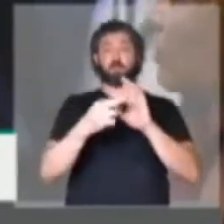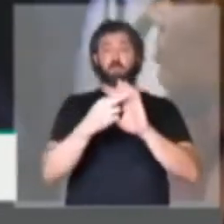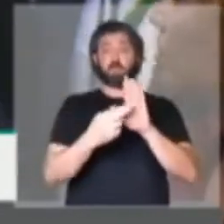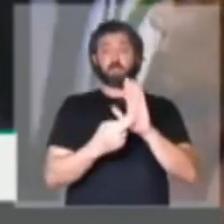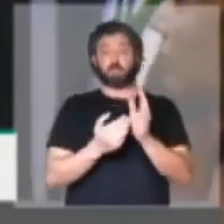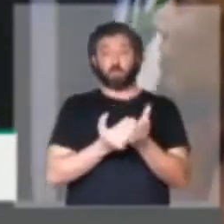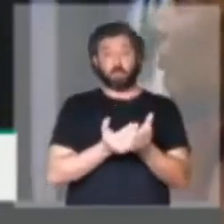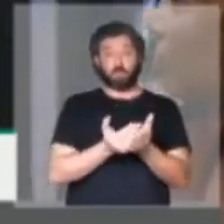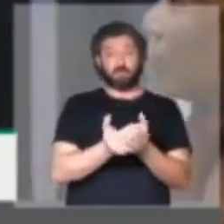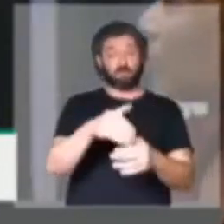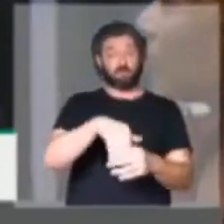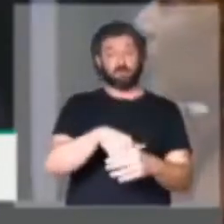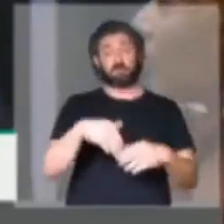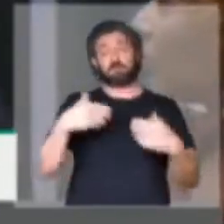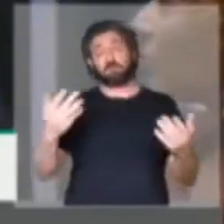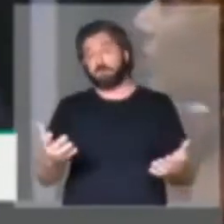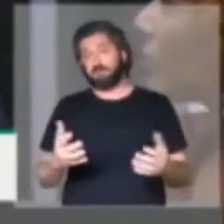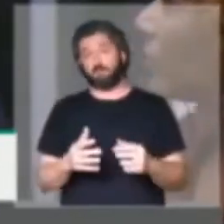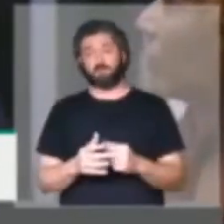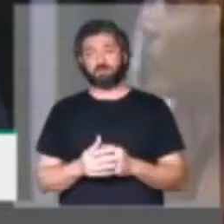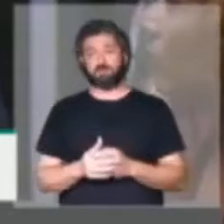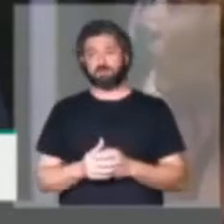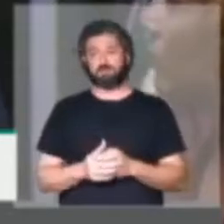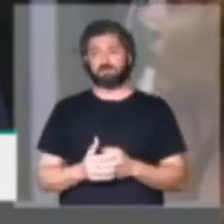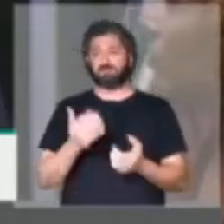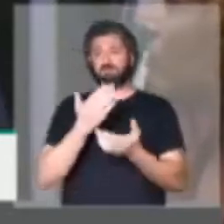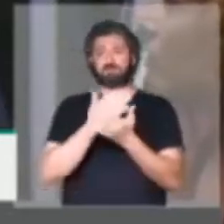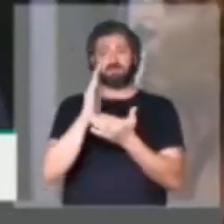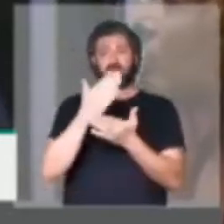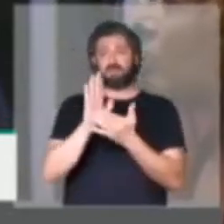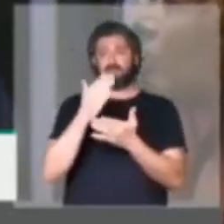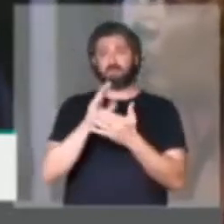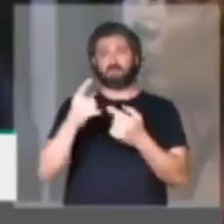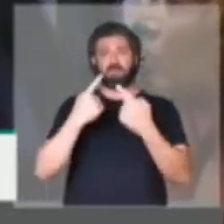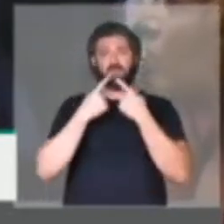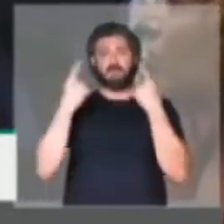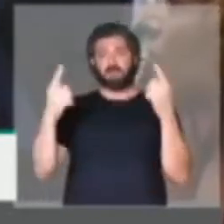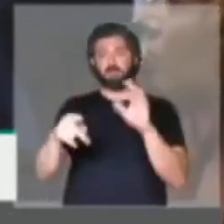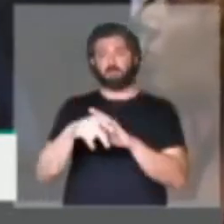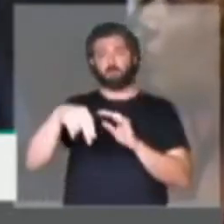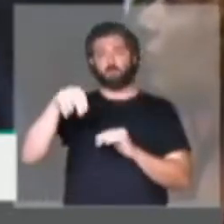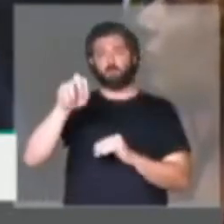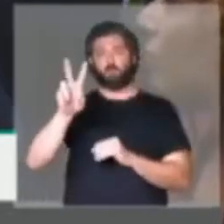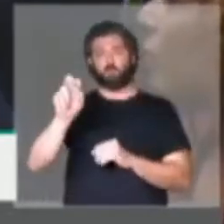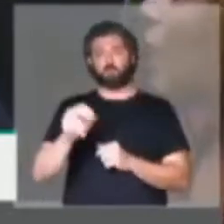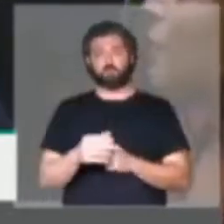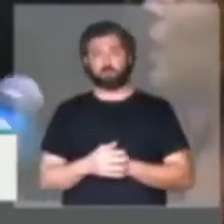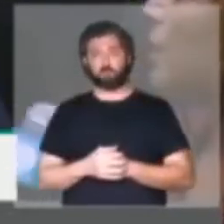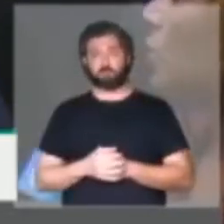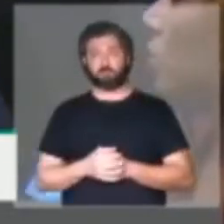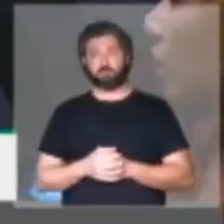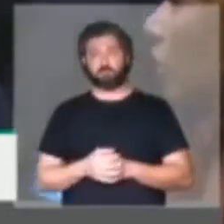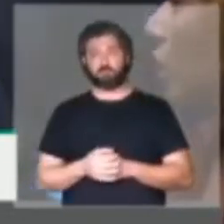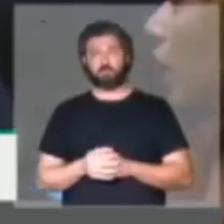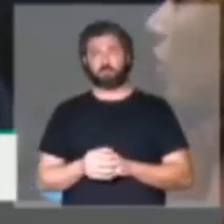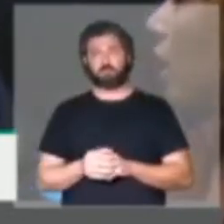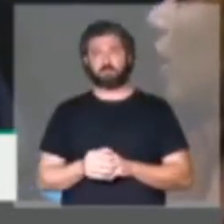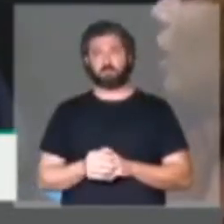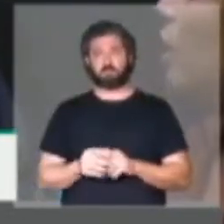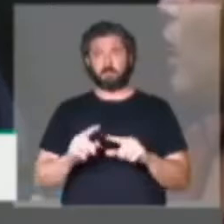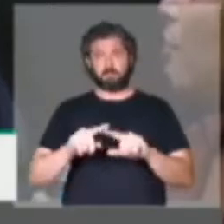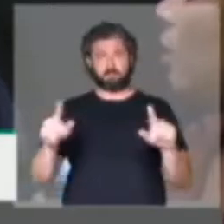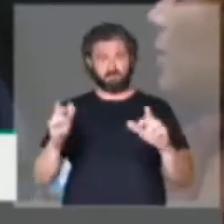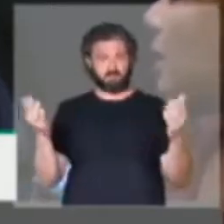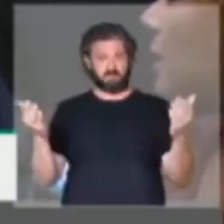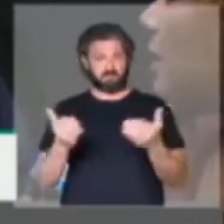ao início da votação, portanto, não há razão na reclamação do Partido Novo. Mas o senhor acredita que